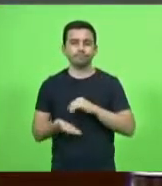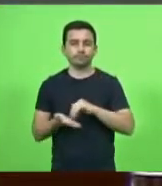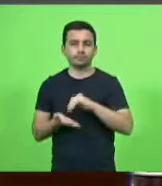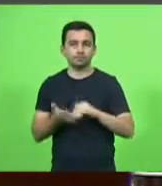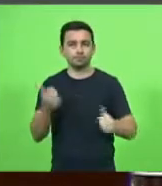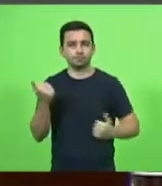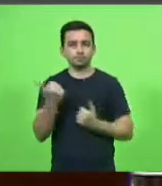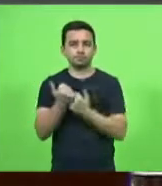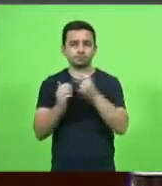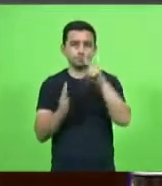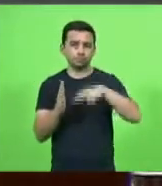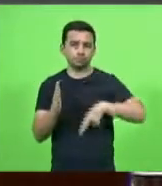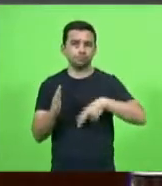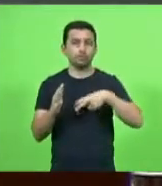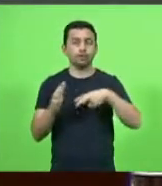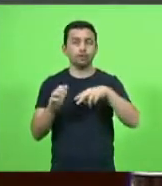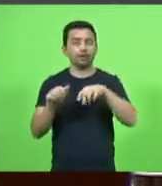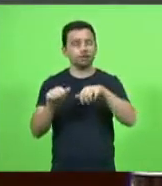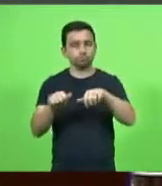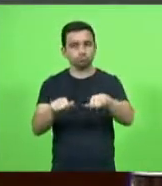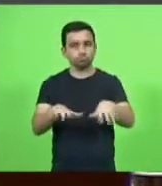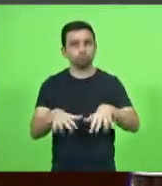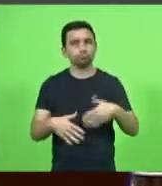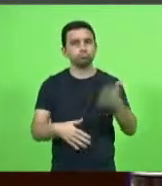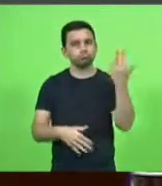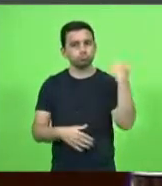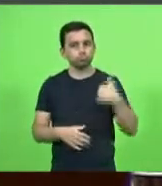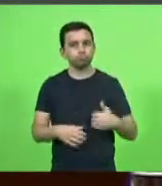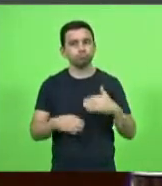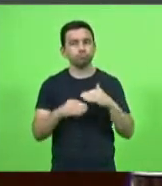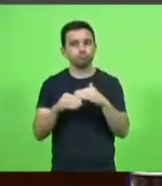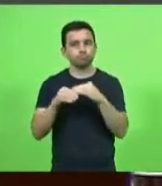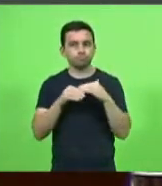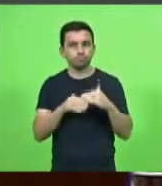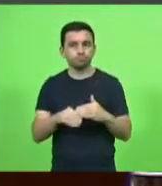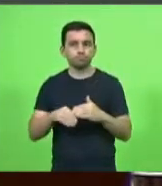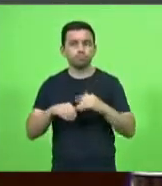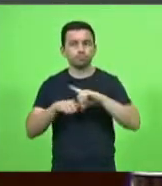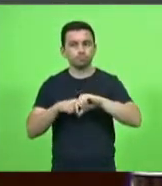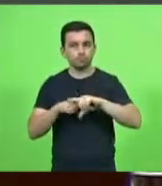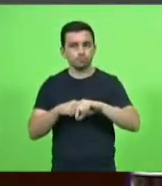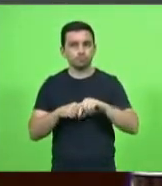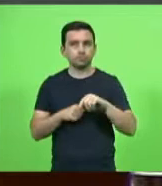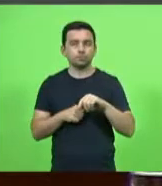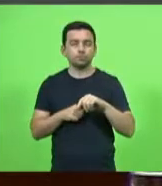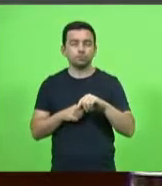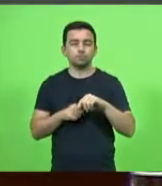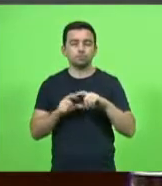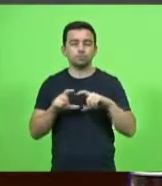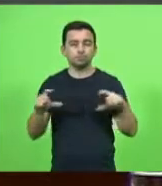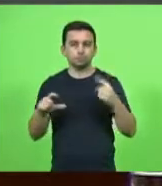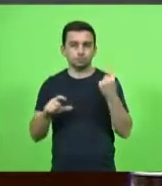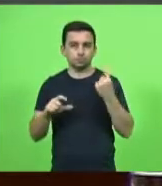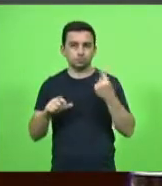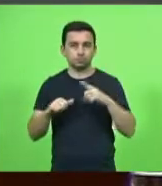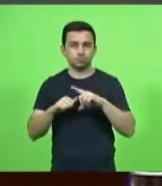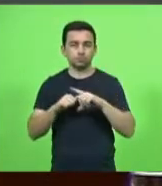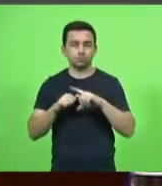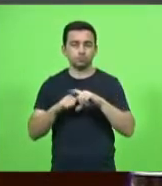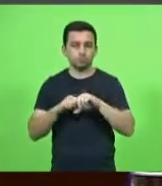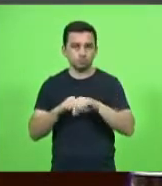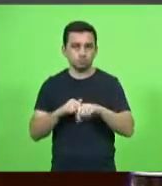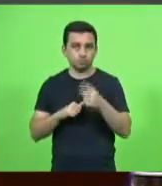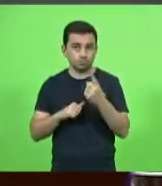para proceder à leitura das atas das sessões anteriores, em consonância com o artigo 1º, aliás, parágrafo 1º do artigo 106 do regimento